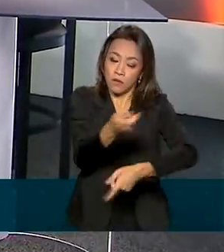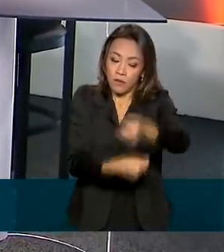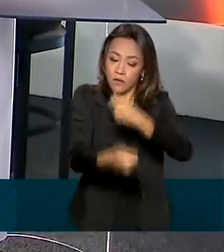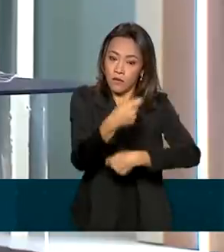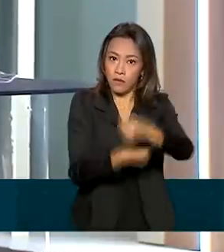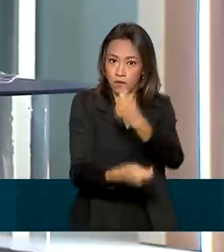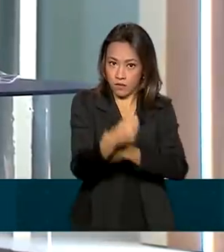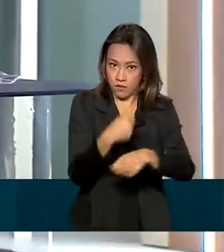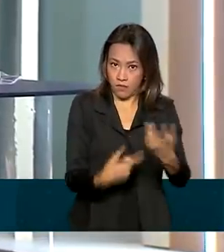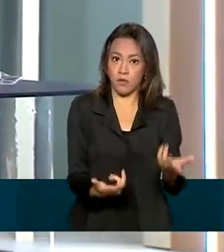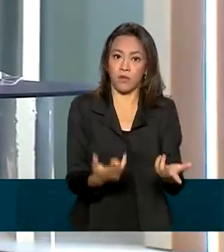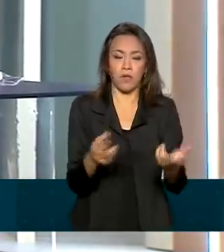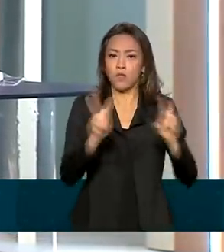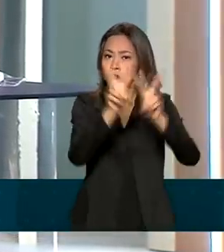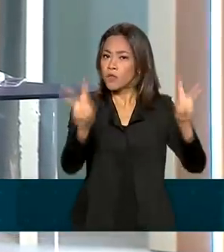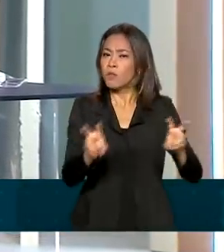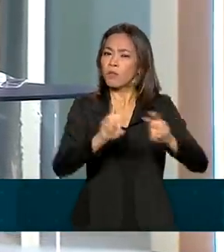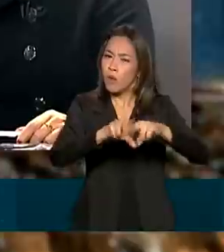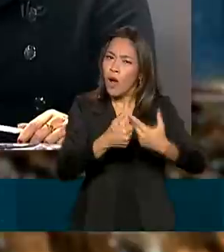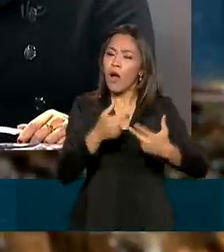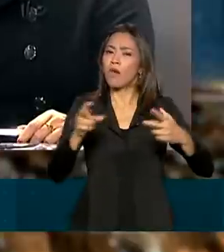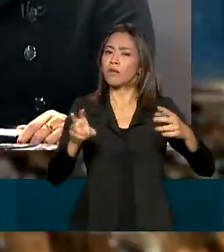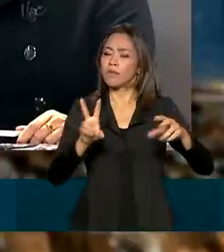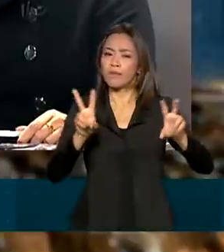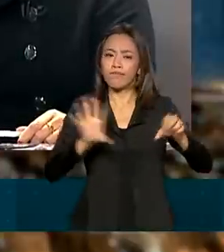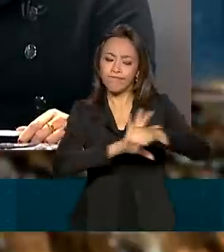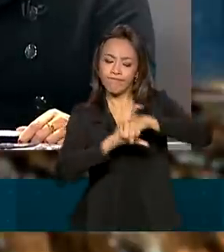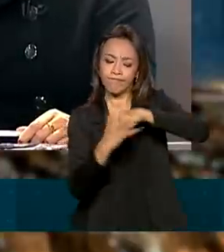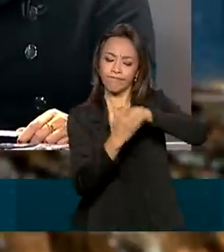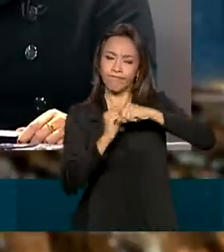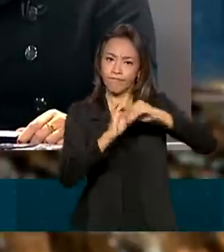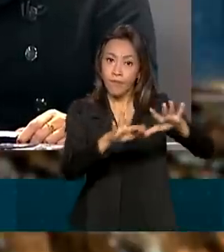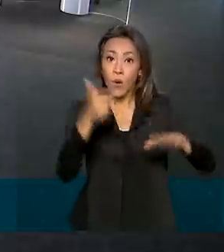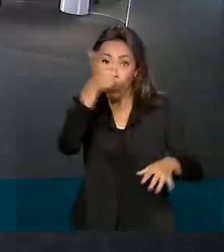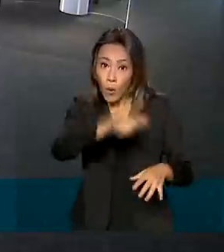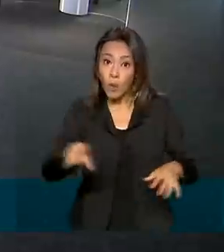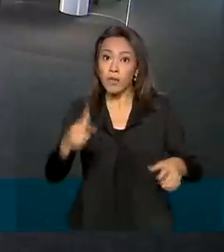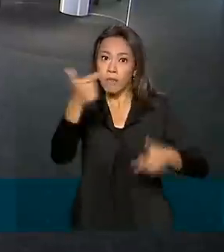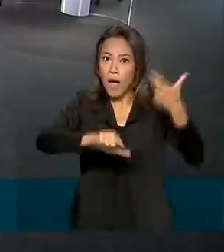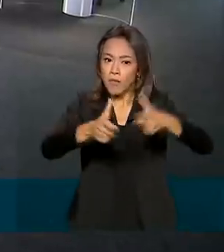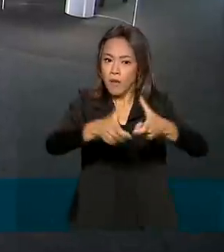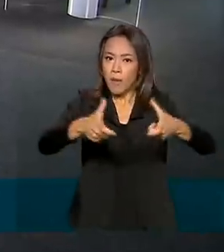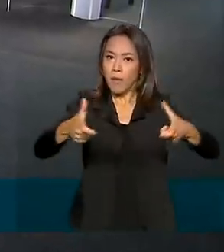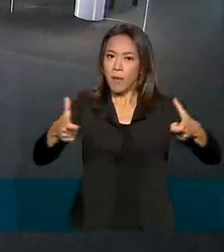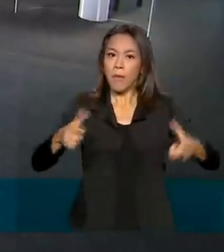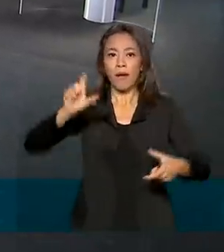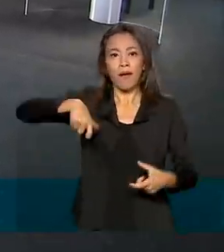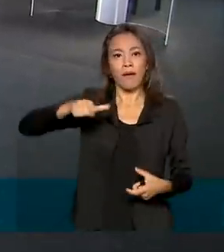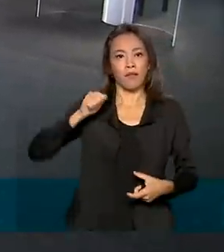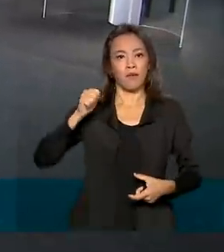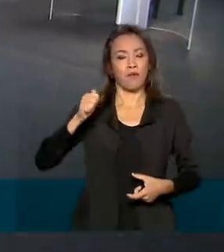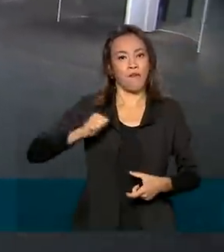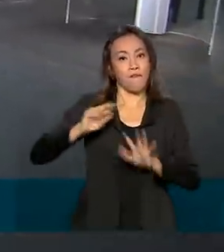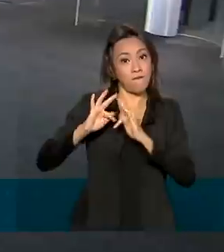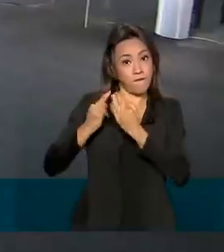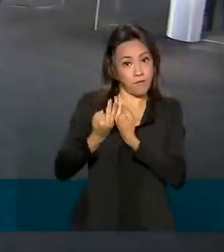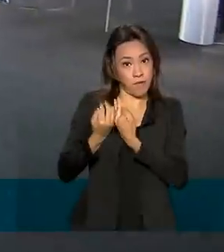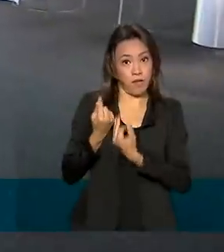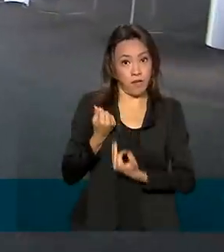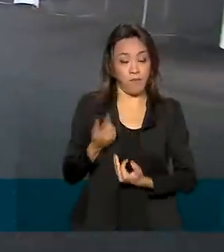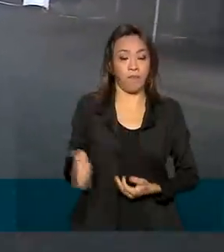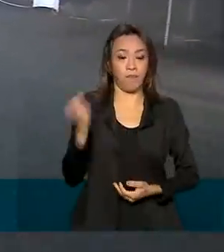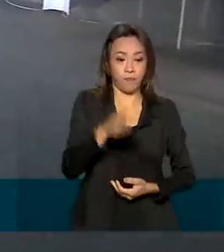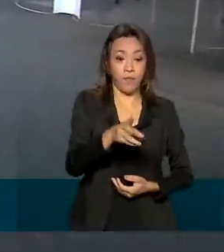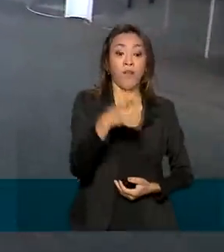-19. Uma delas envolve a ampliação do Bolsa Família. Nós teremos nos próximos dias conversa em relação